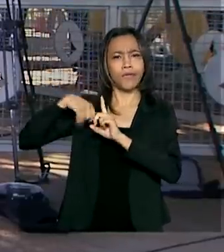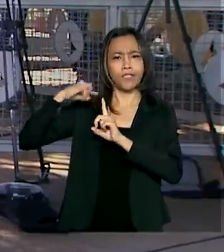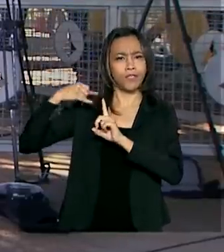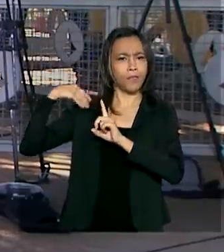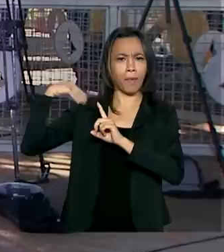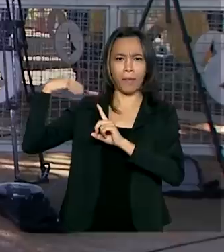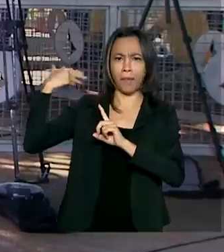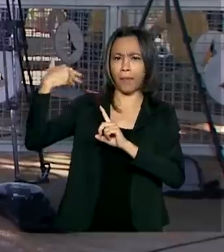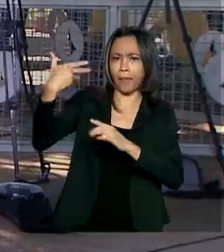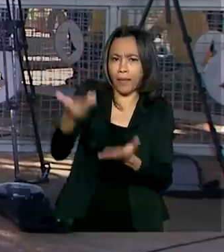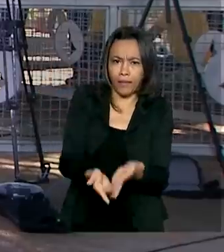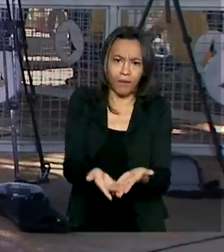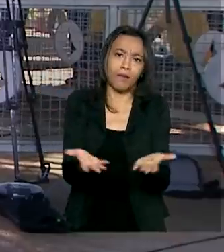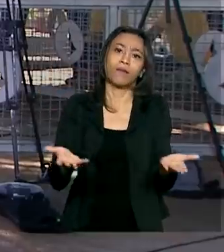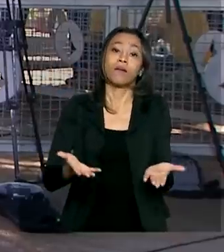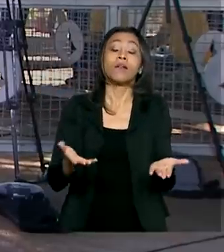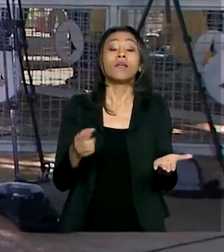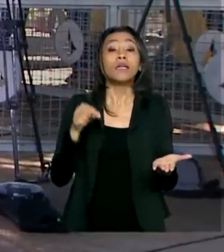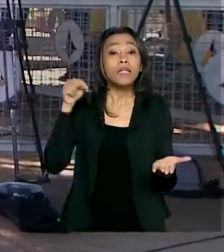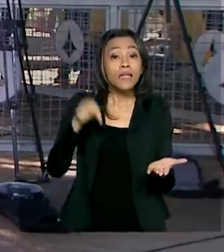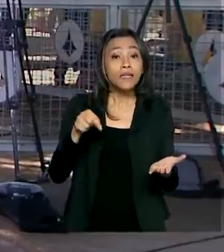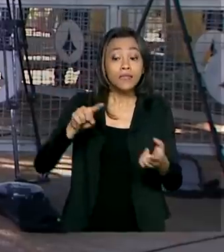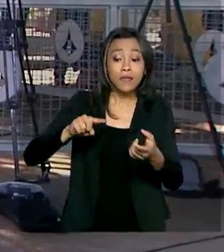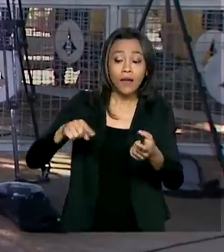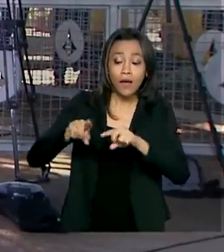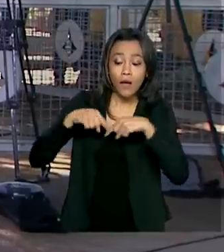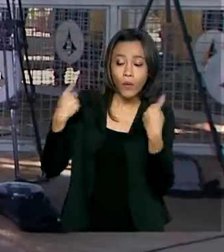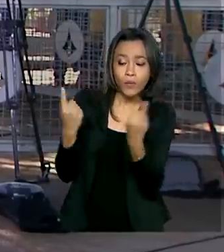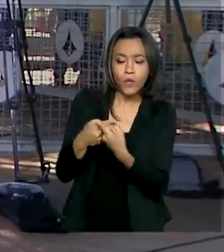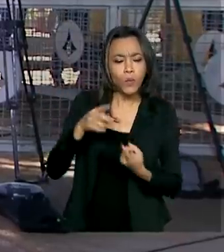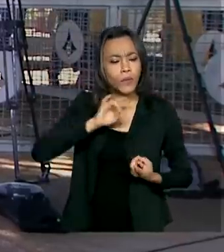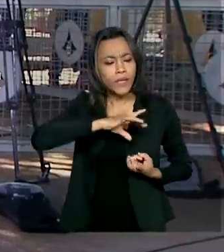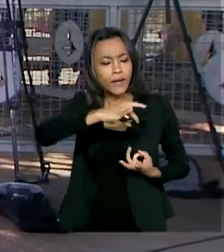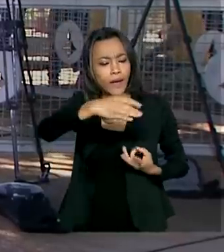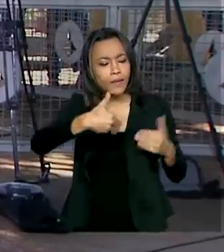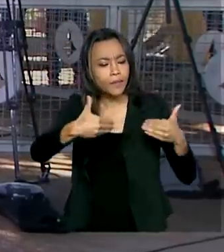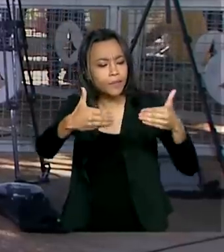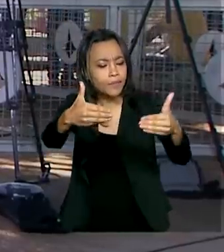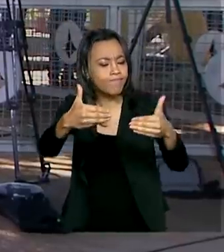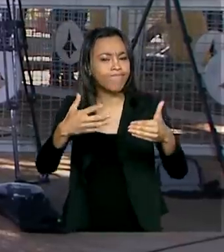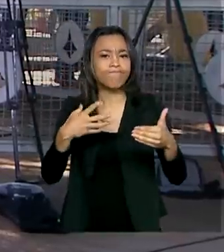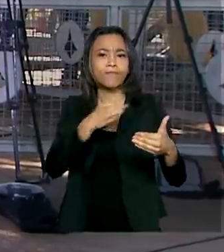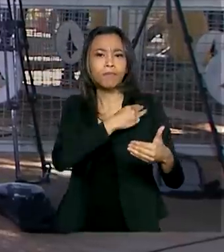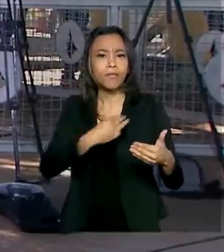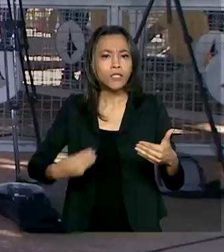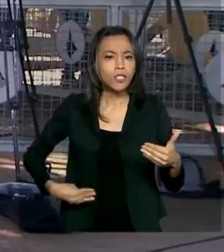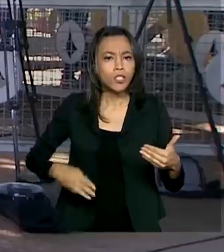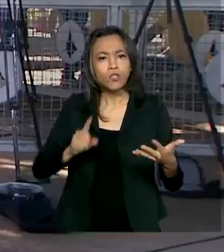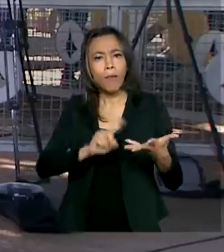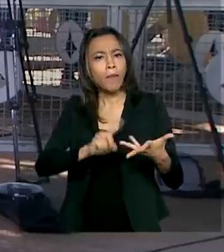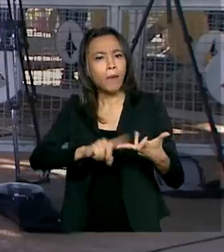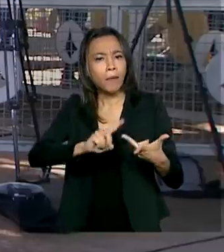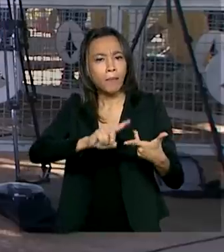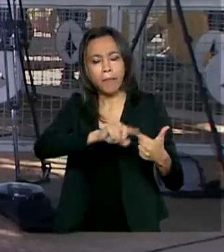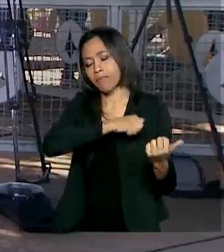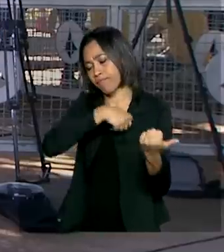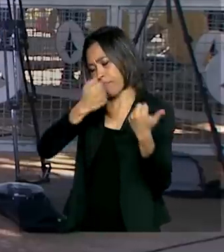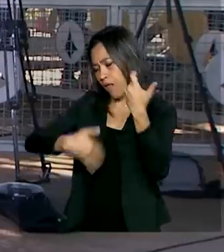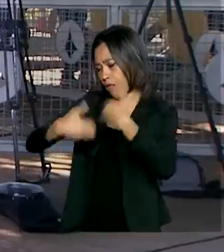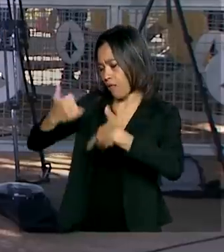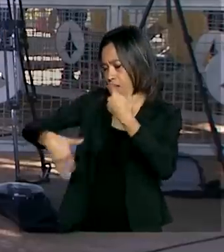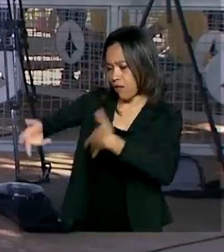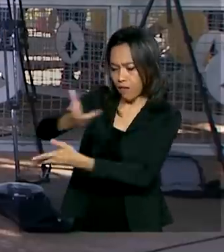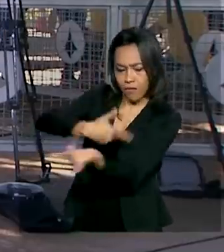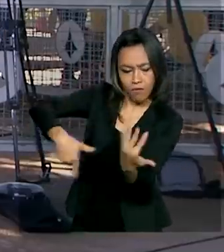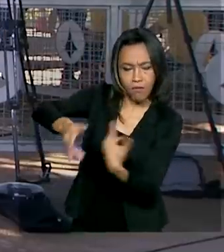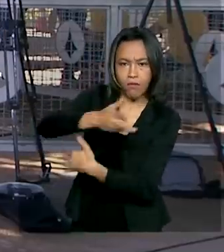Bolsonaro. E nela os ministros apresentam o que cada pasta tem sido feita, o que tem